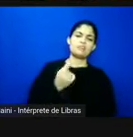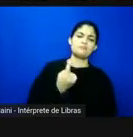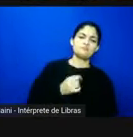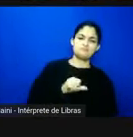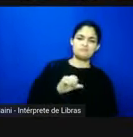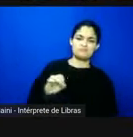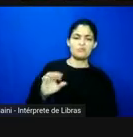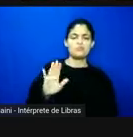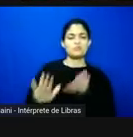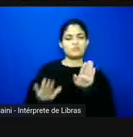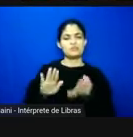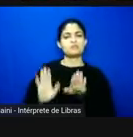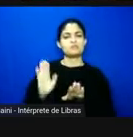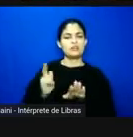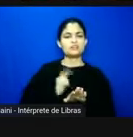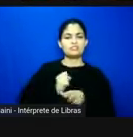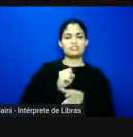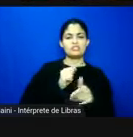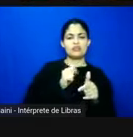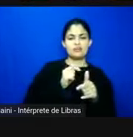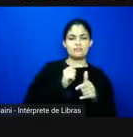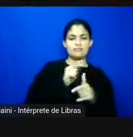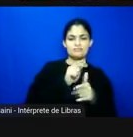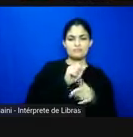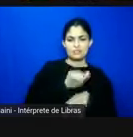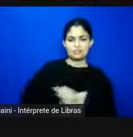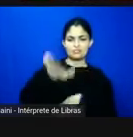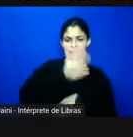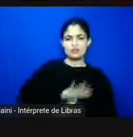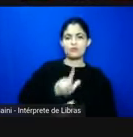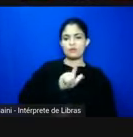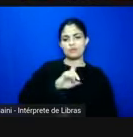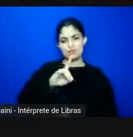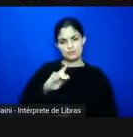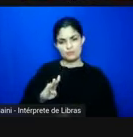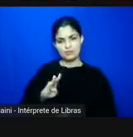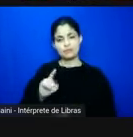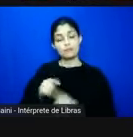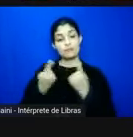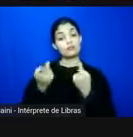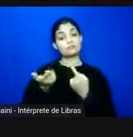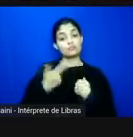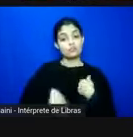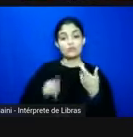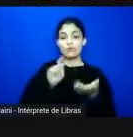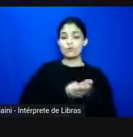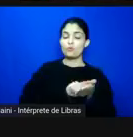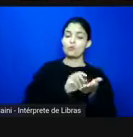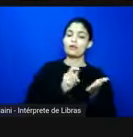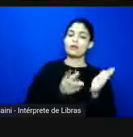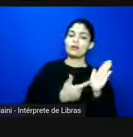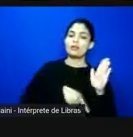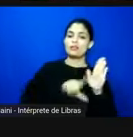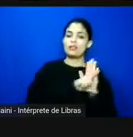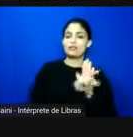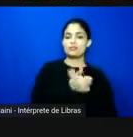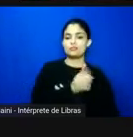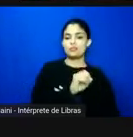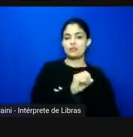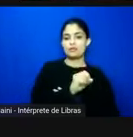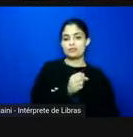própria as próprias linhas gerais da LDB mas que foi absolutamente reforçado com a lei 10.639 e 11